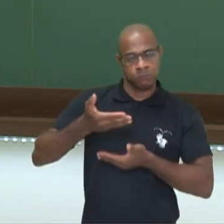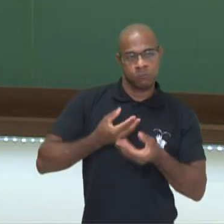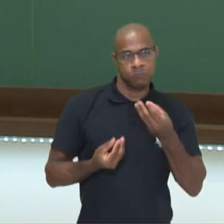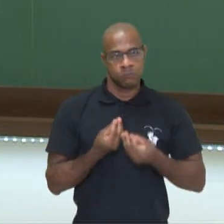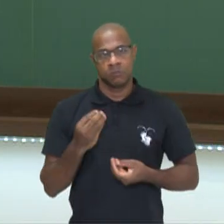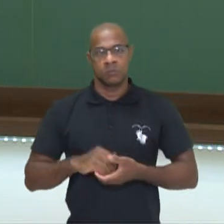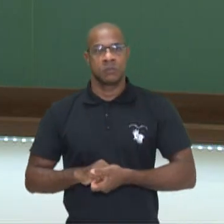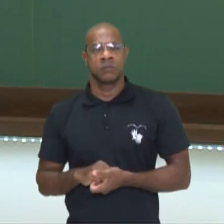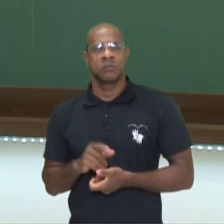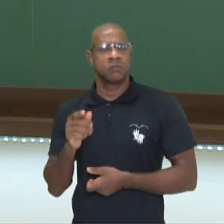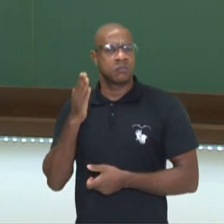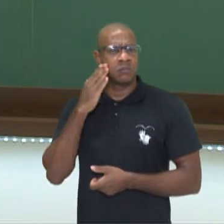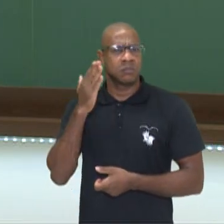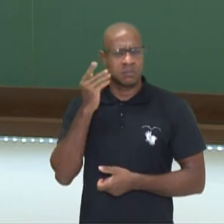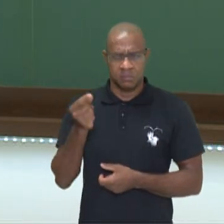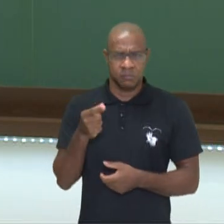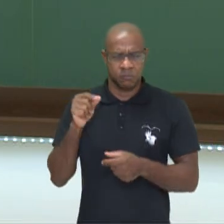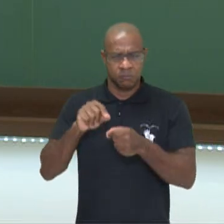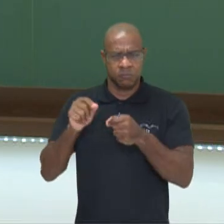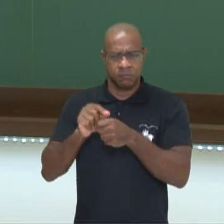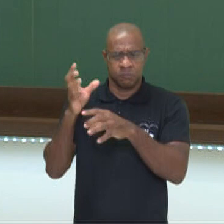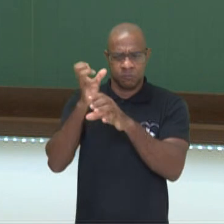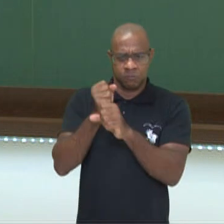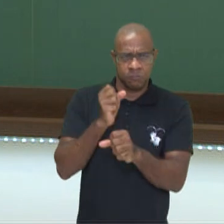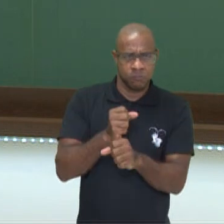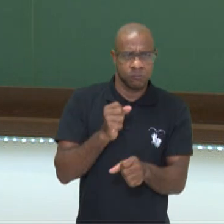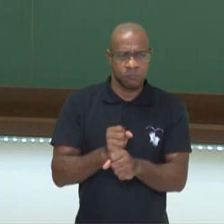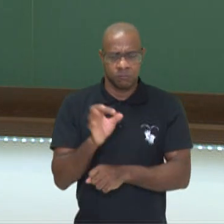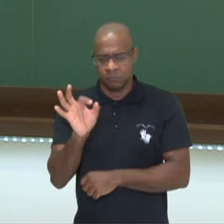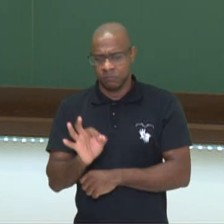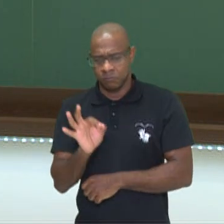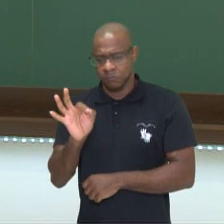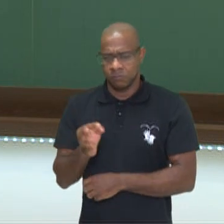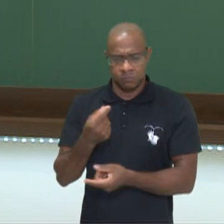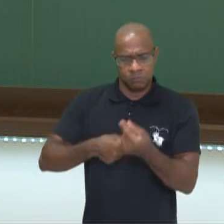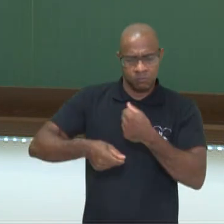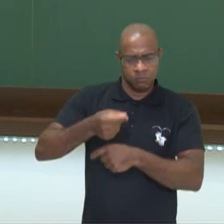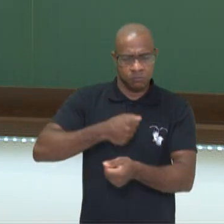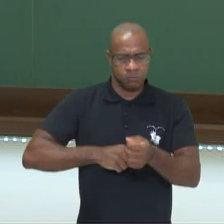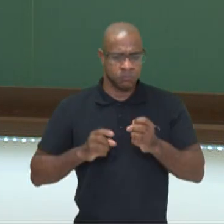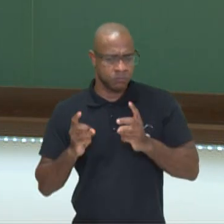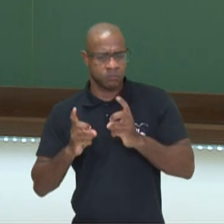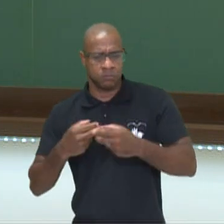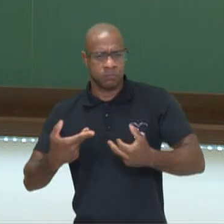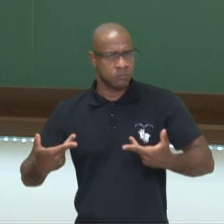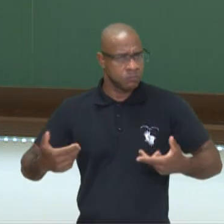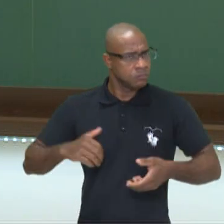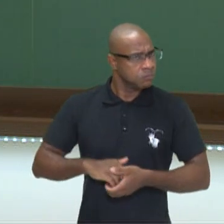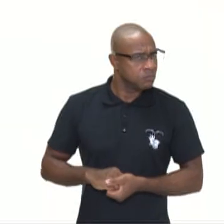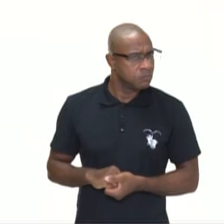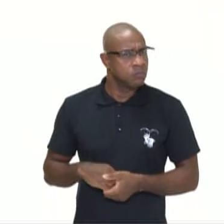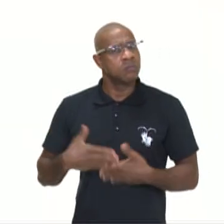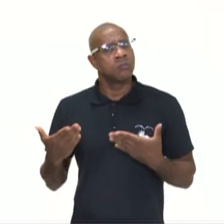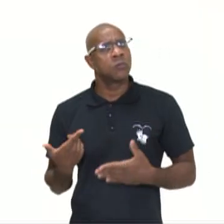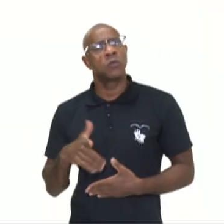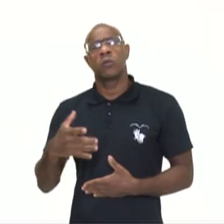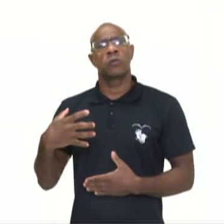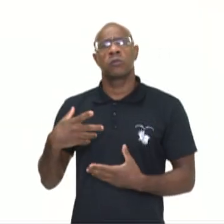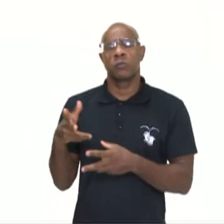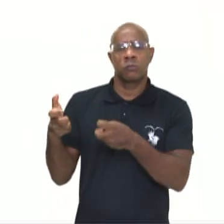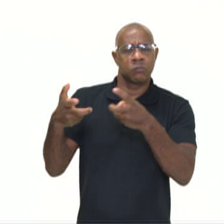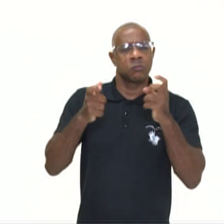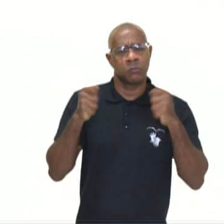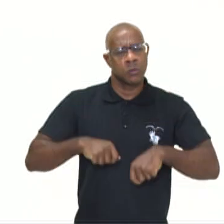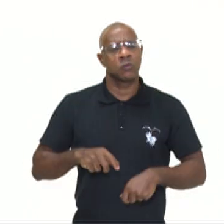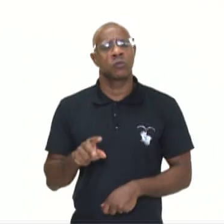Você já sabe resolver situações e problema em que envolvam transações comerciais? Em quais outras situações podem ser